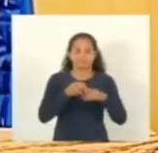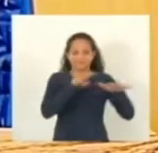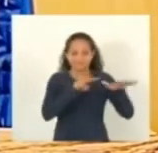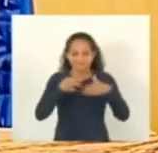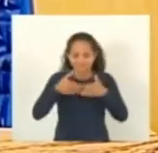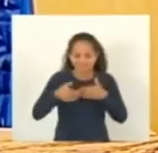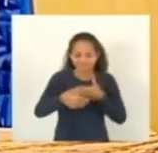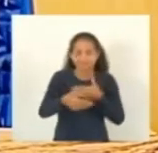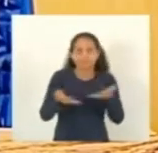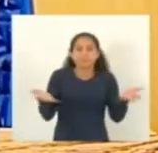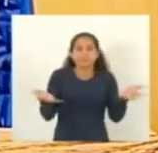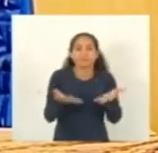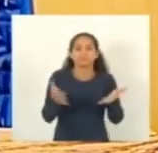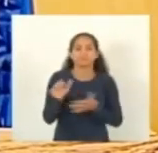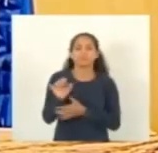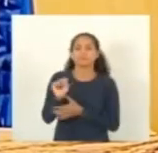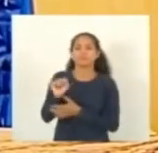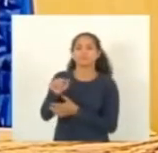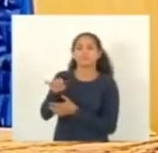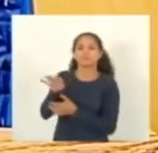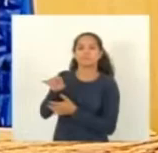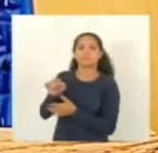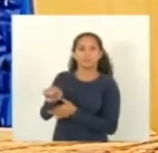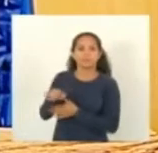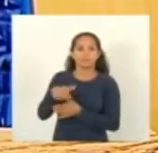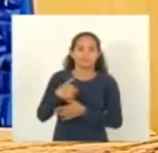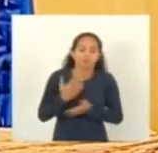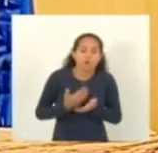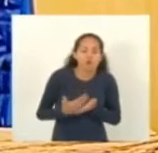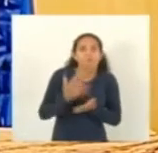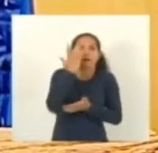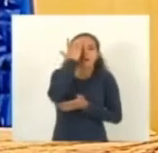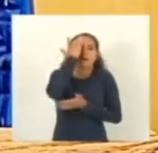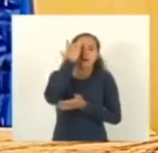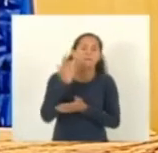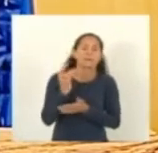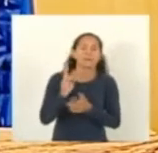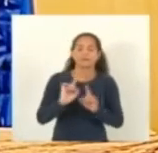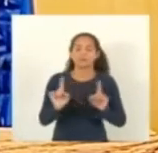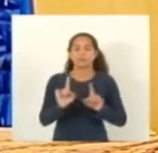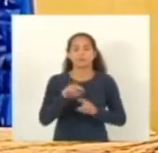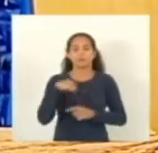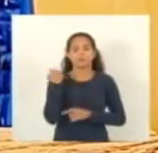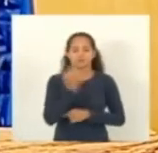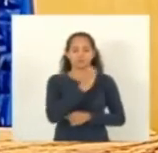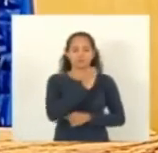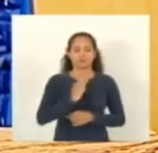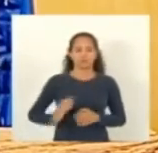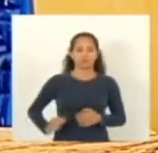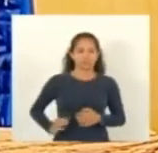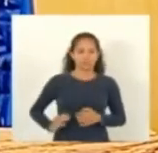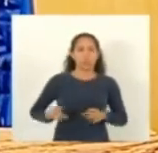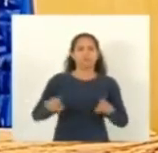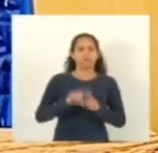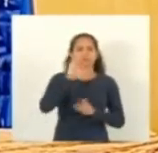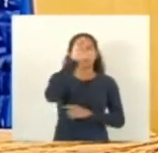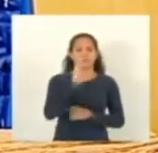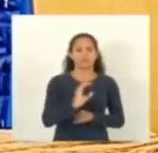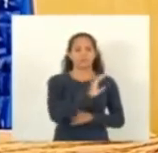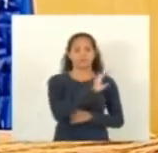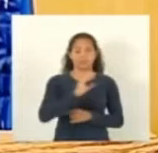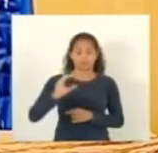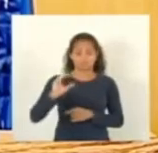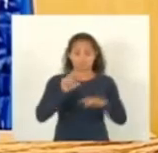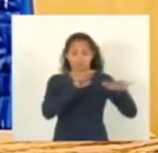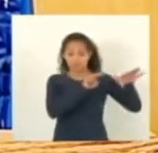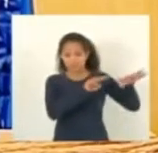semana santa muita gente diz assim a semana santa começa amanhã para nós cristãos sobretudo para os católicos a semana santa